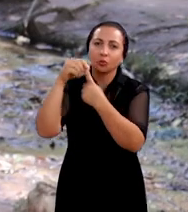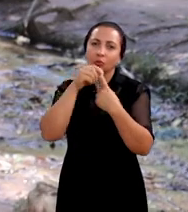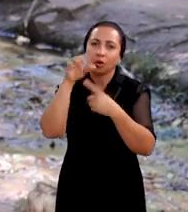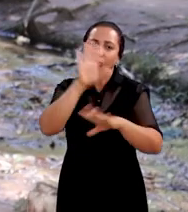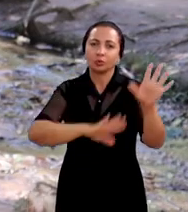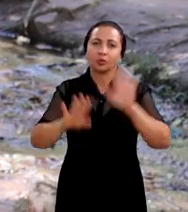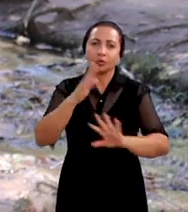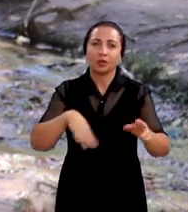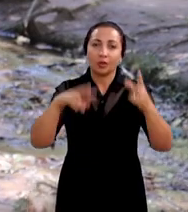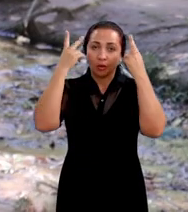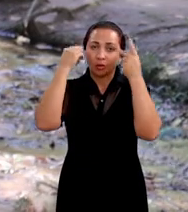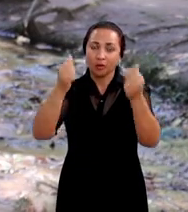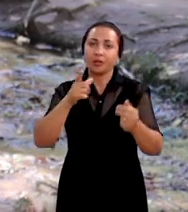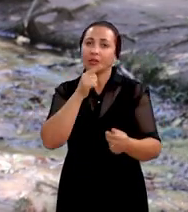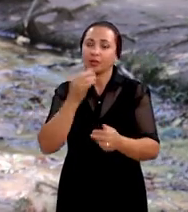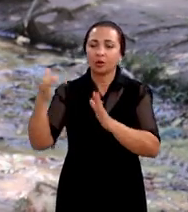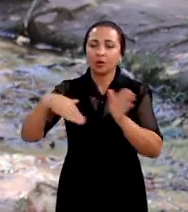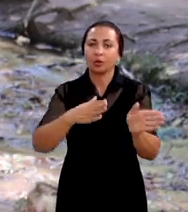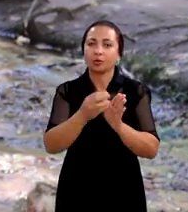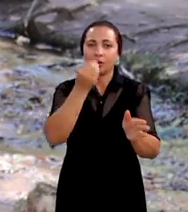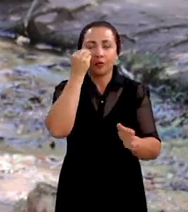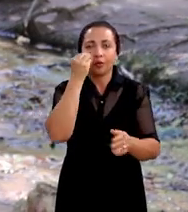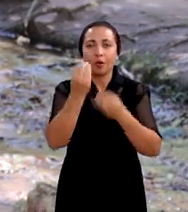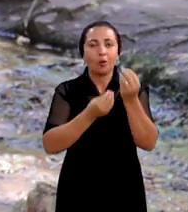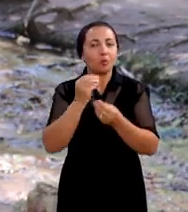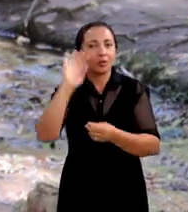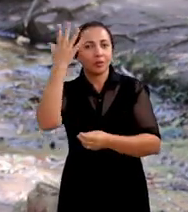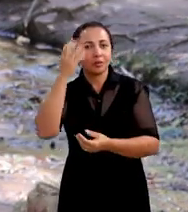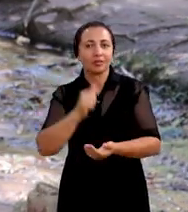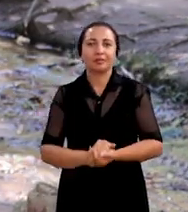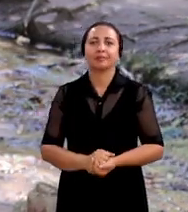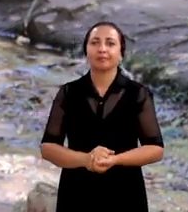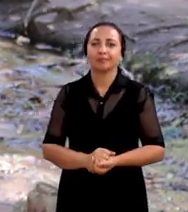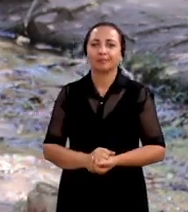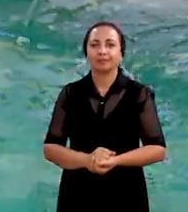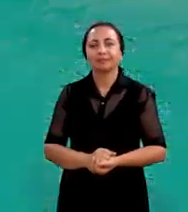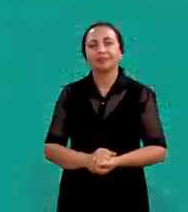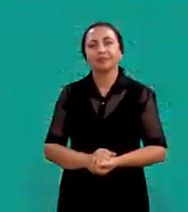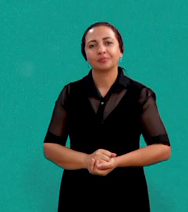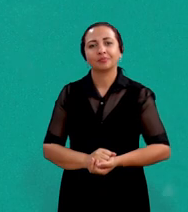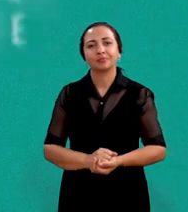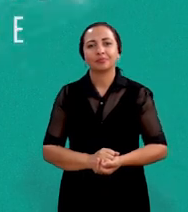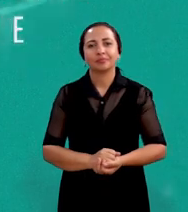Conservação do Monumento Natural do Rio São Francisco. Vamos ver como isso está acontecendo.